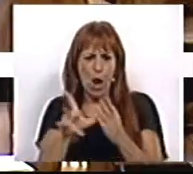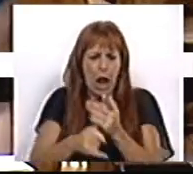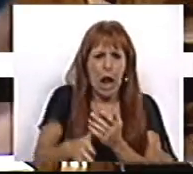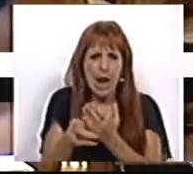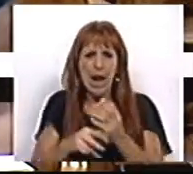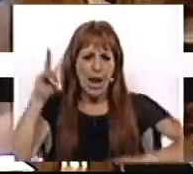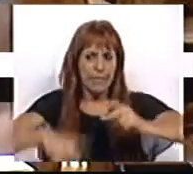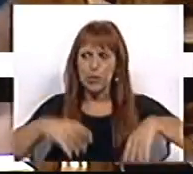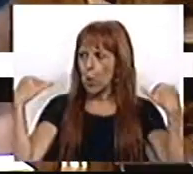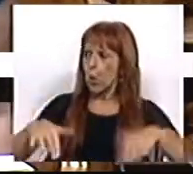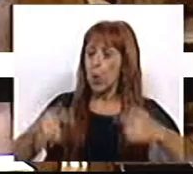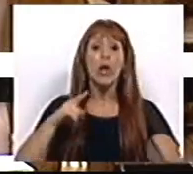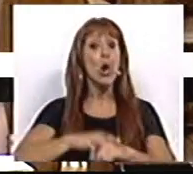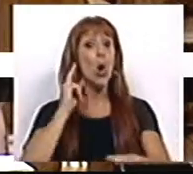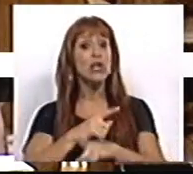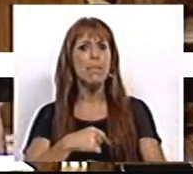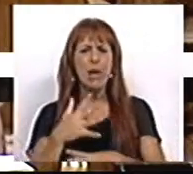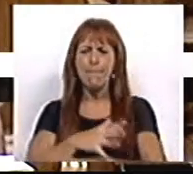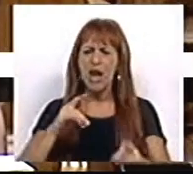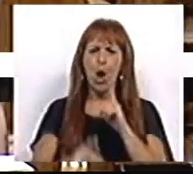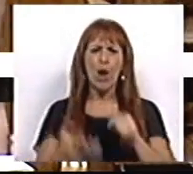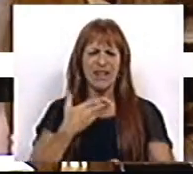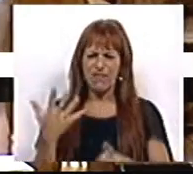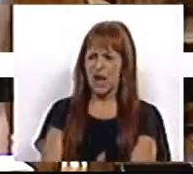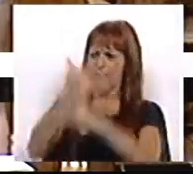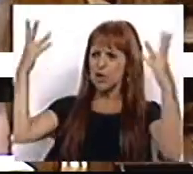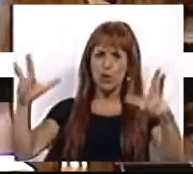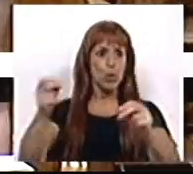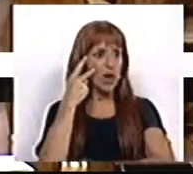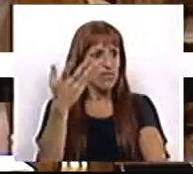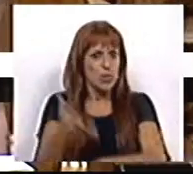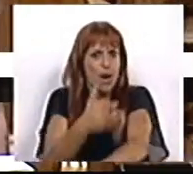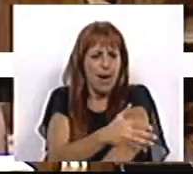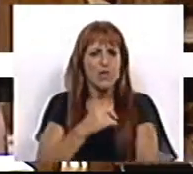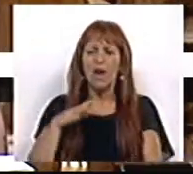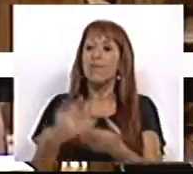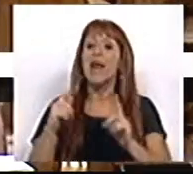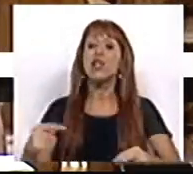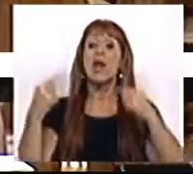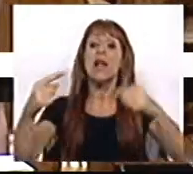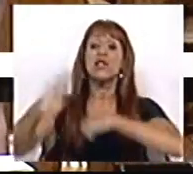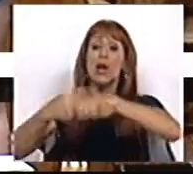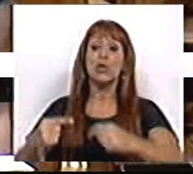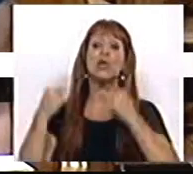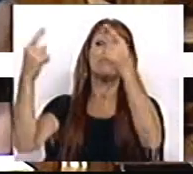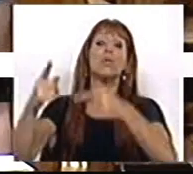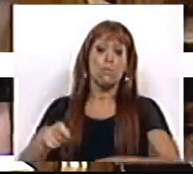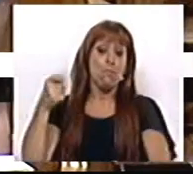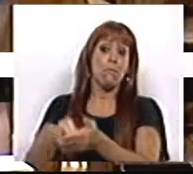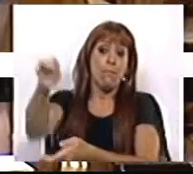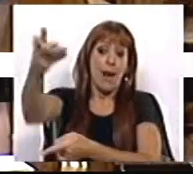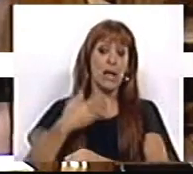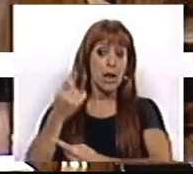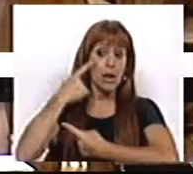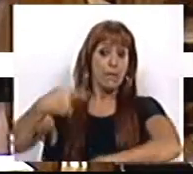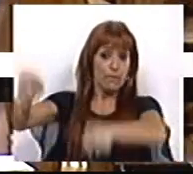inimaginável e ao mesmo tempo fazer o maior aumento da dívida já visto. Deixando para gerações futuras o legado de uma dívida